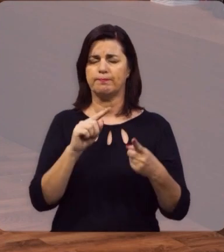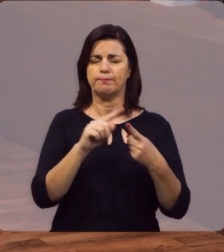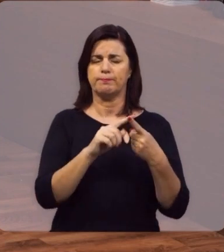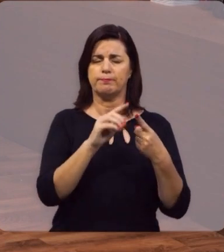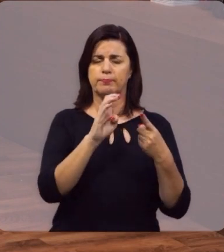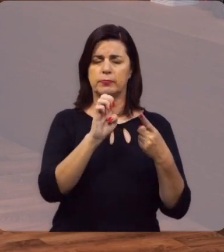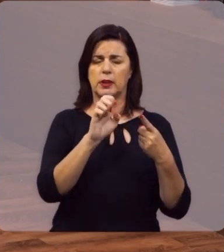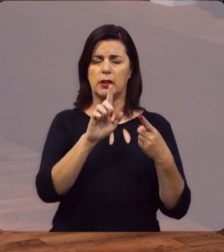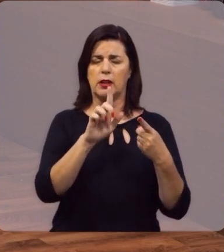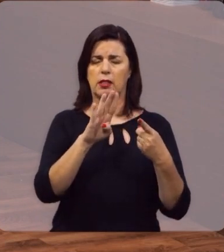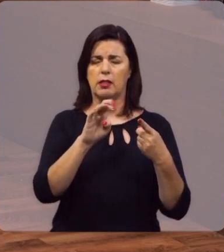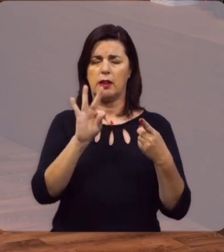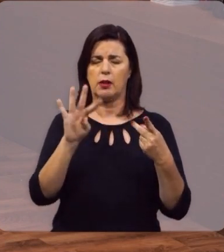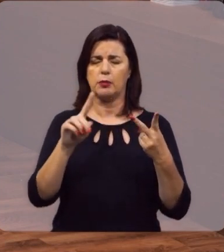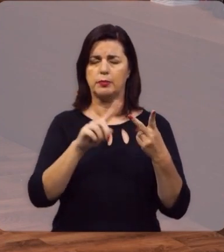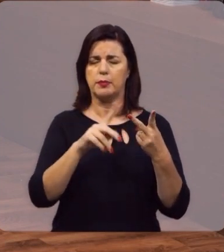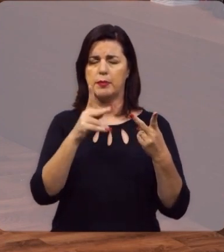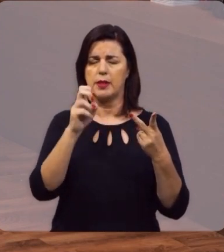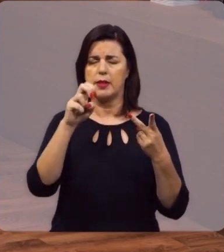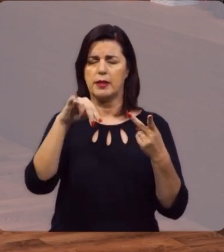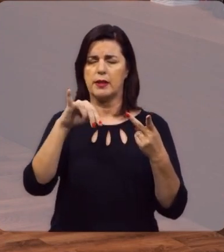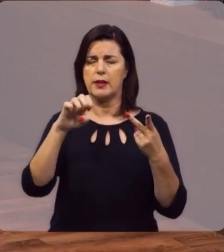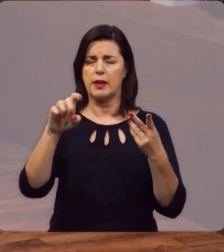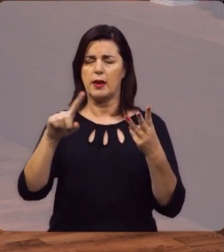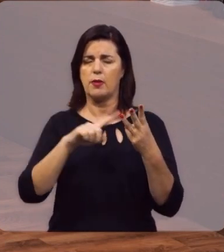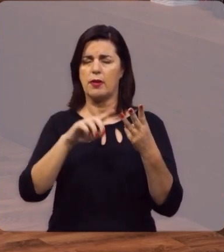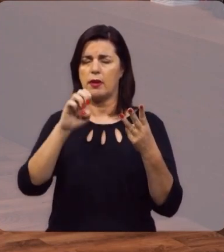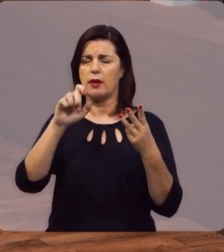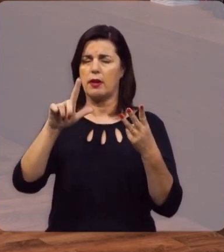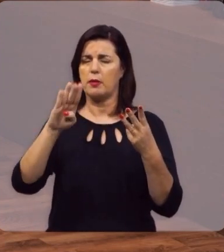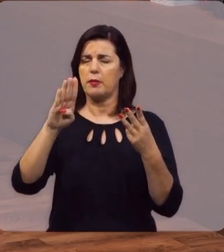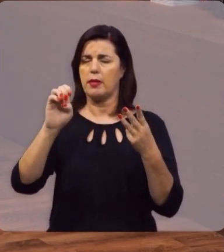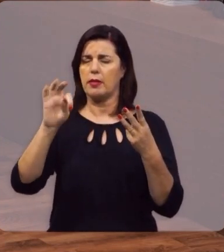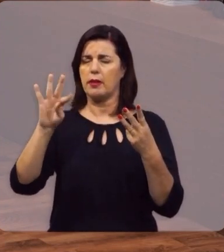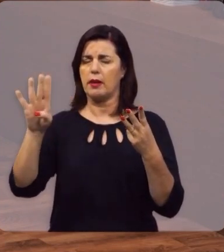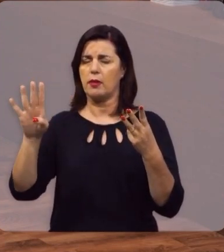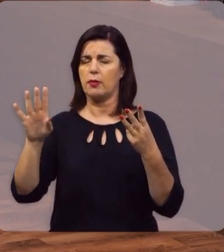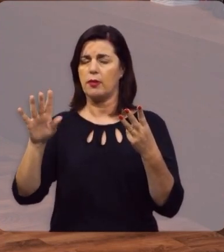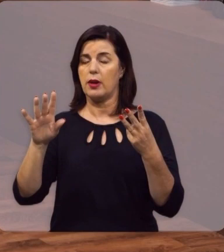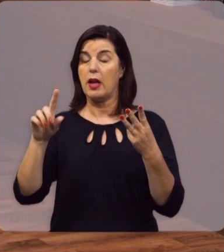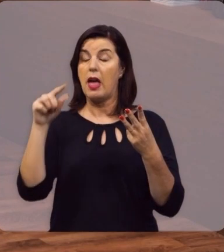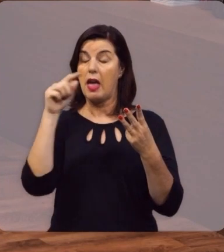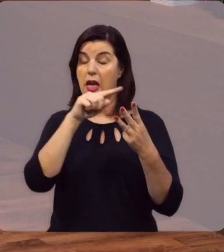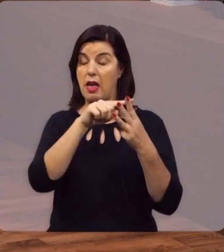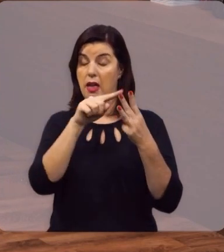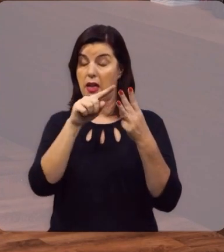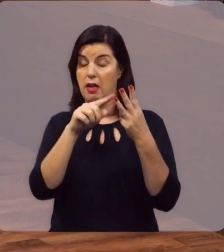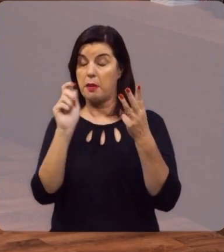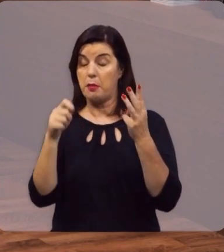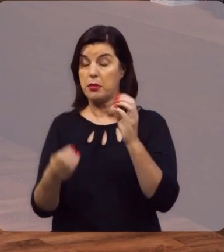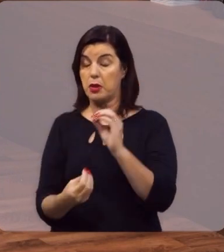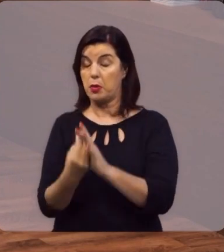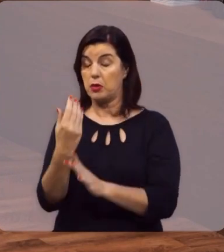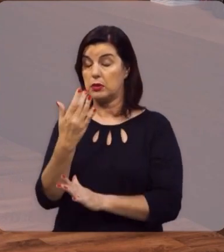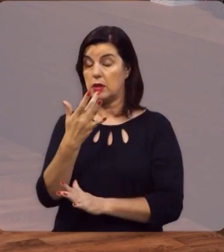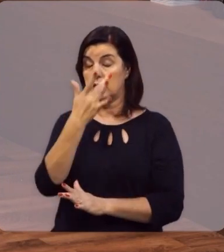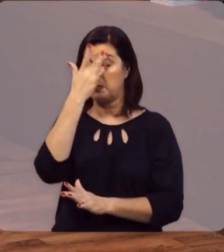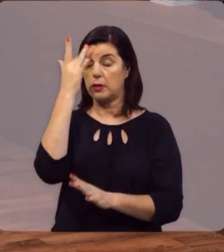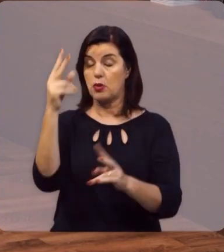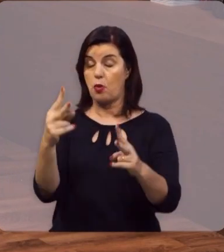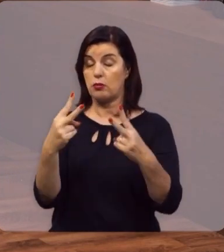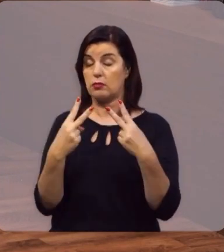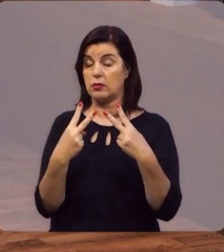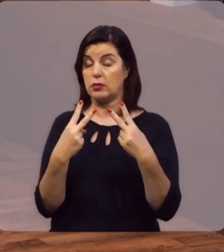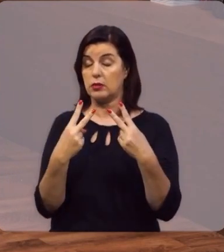Betel, Peniel, El Betel, que estas estações, Deus, aconteçam na vida